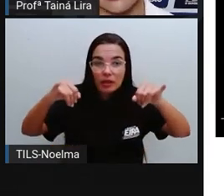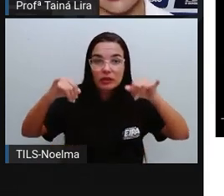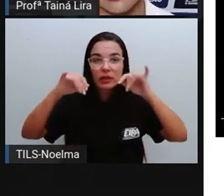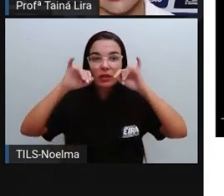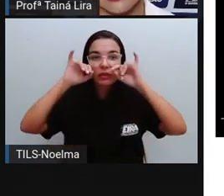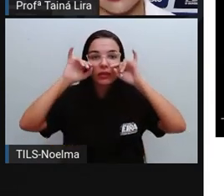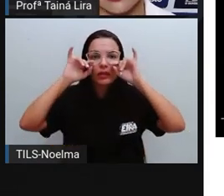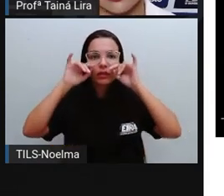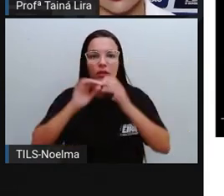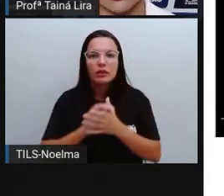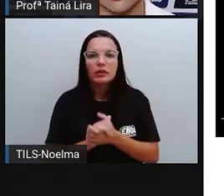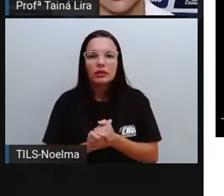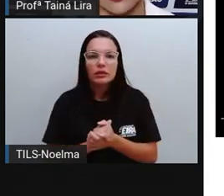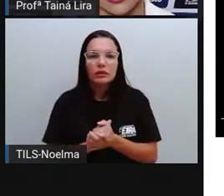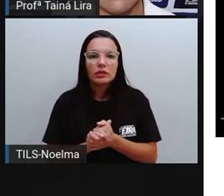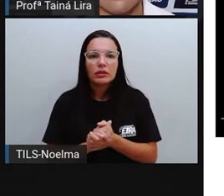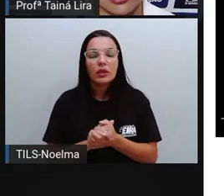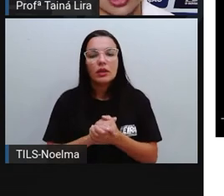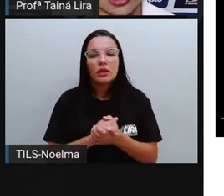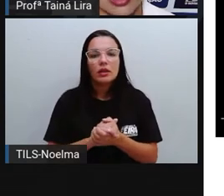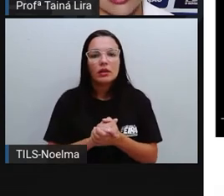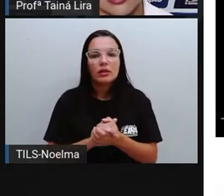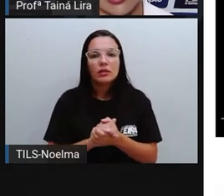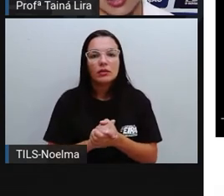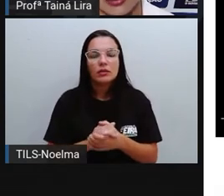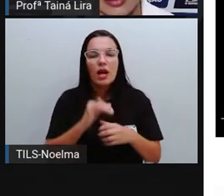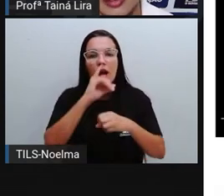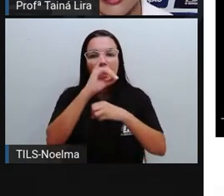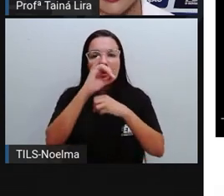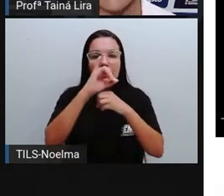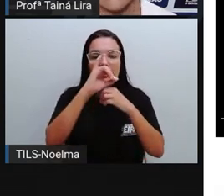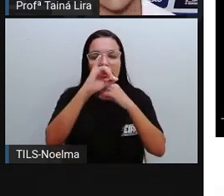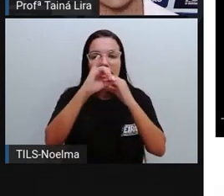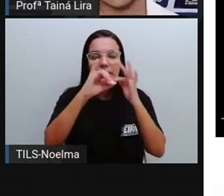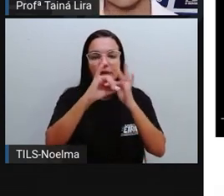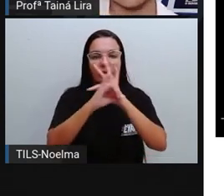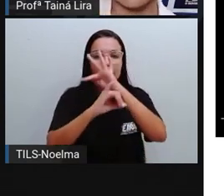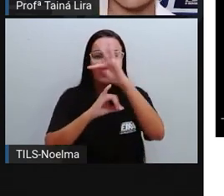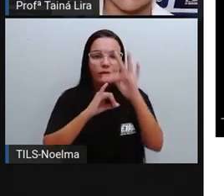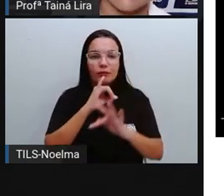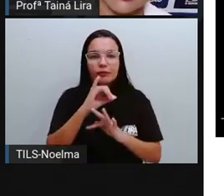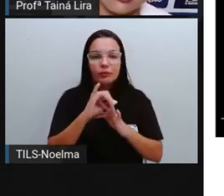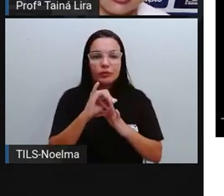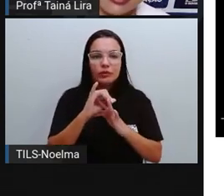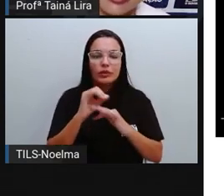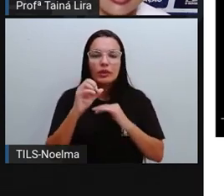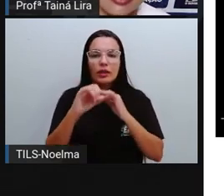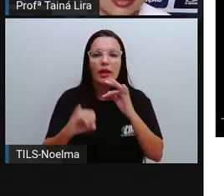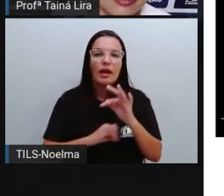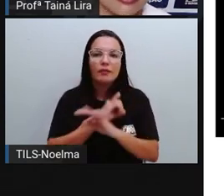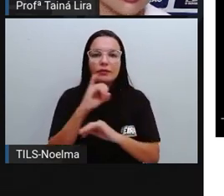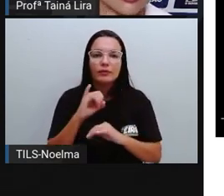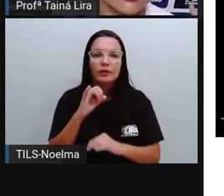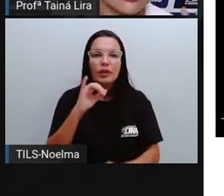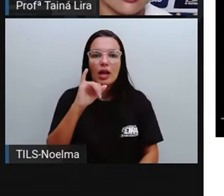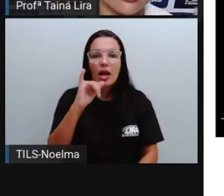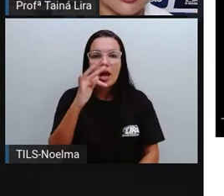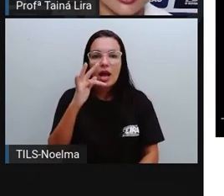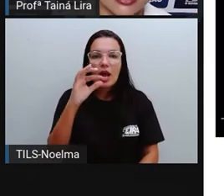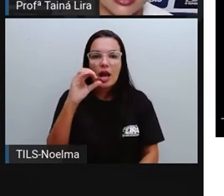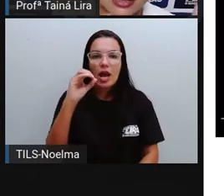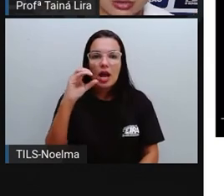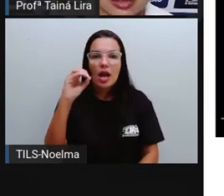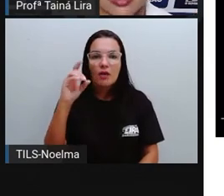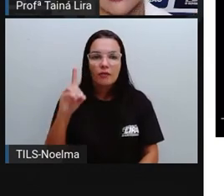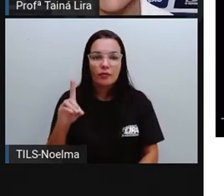do iFood, tá? Então, observem. Porque a gente também tem textos publicitários que não são